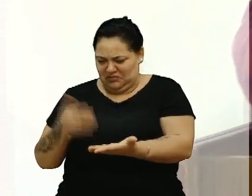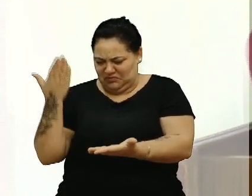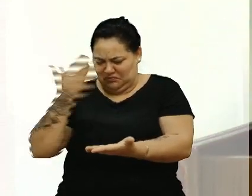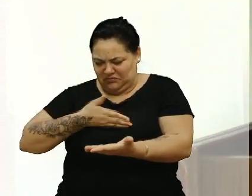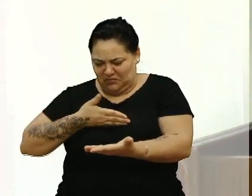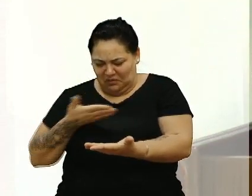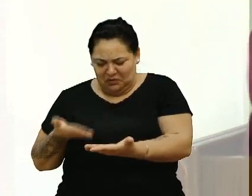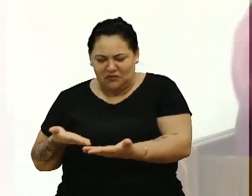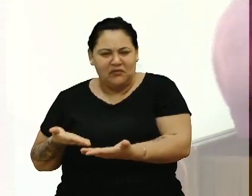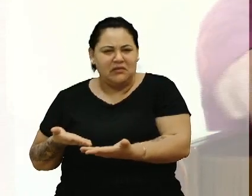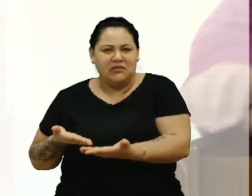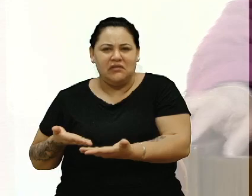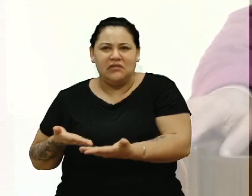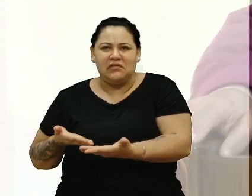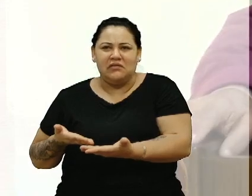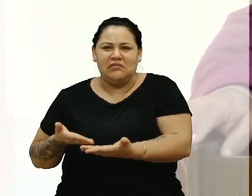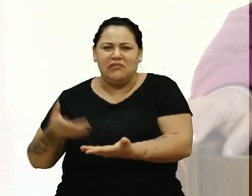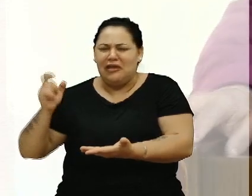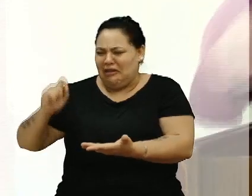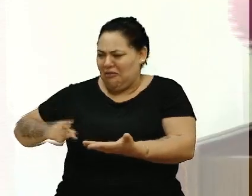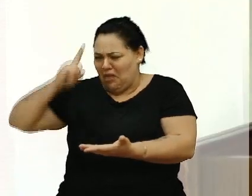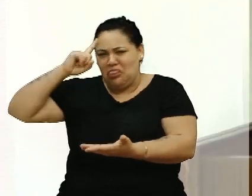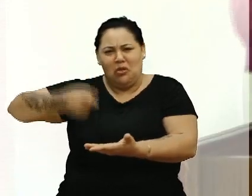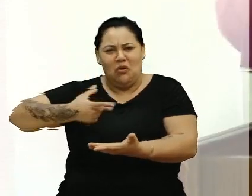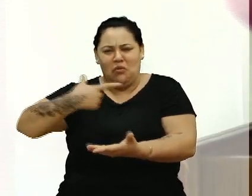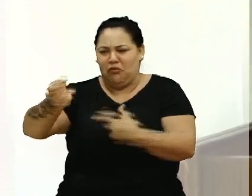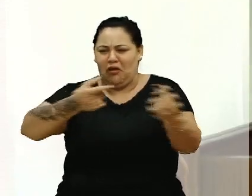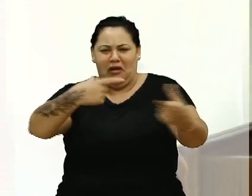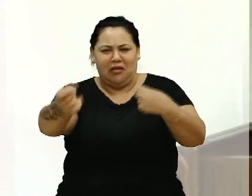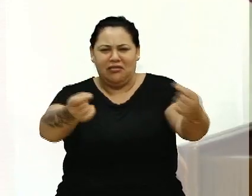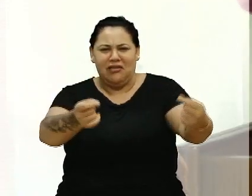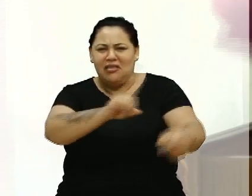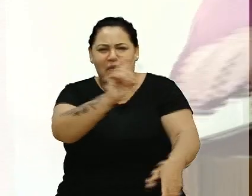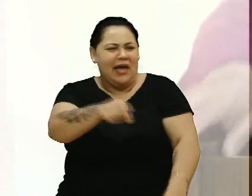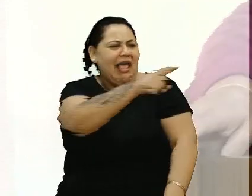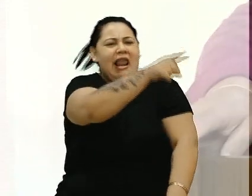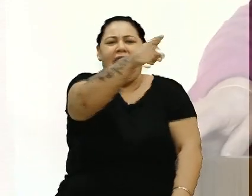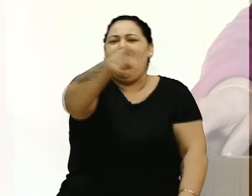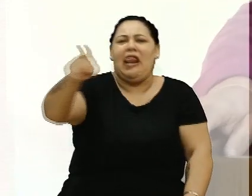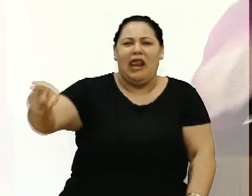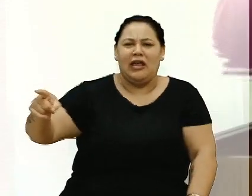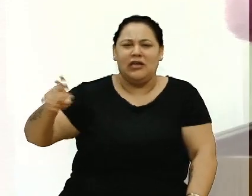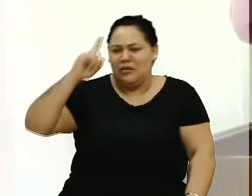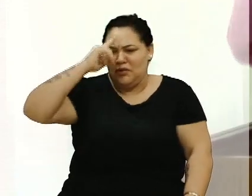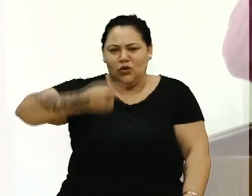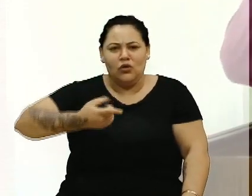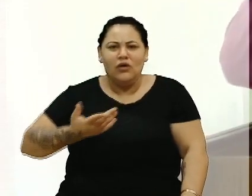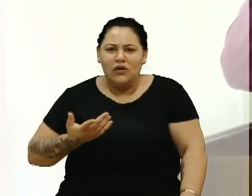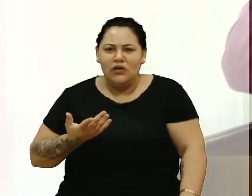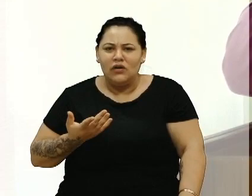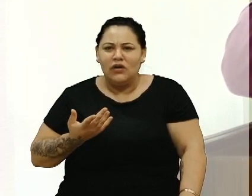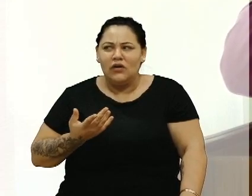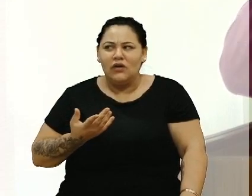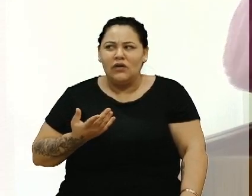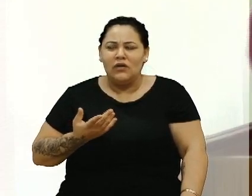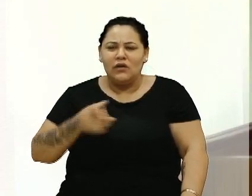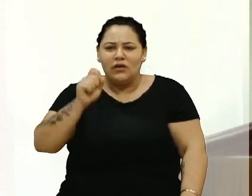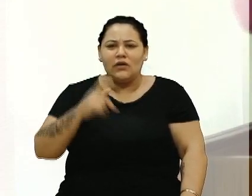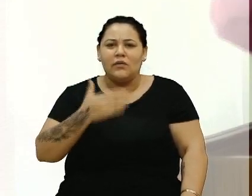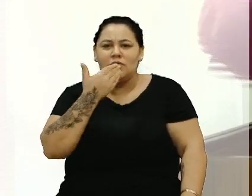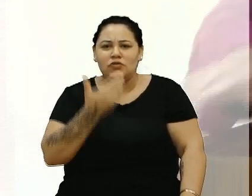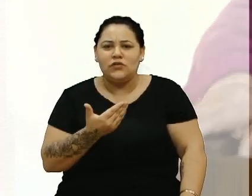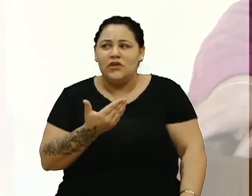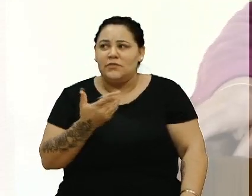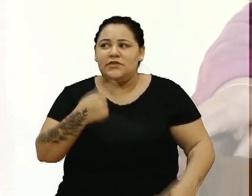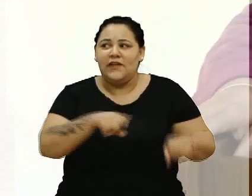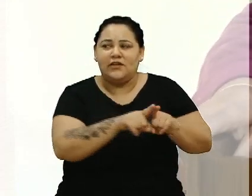quem mandou se retirar as famílias de lá, não foi a Daiane, não foi o Jússi, não foi o Renato, foi a pessoa técnica do Samar que